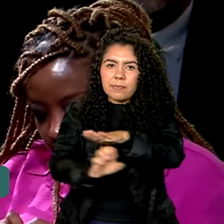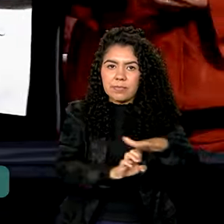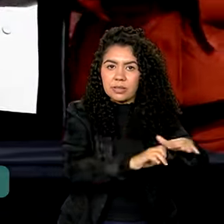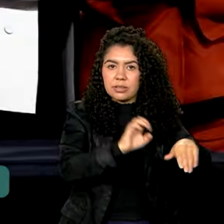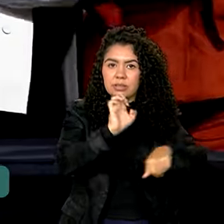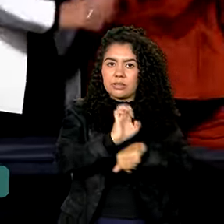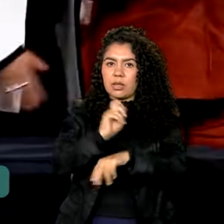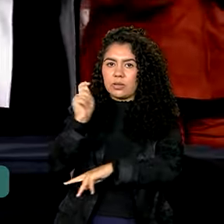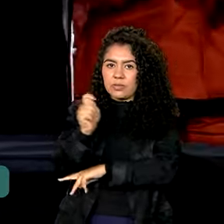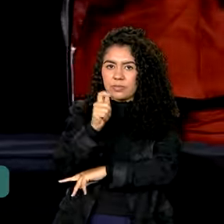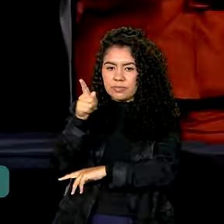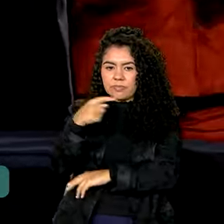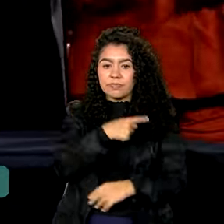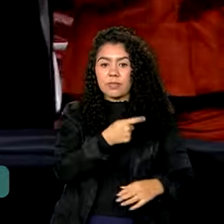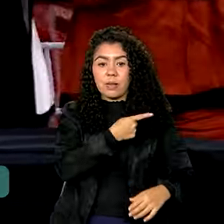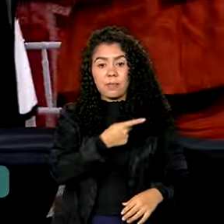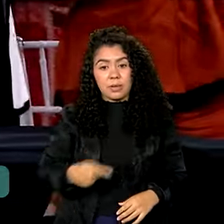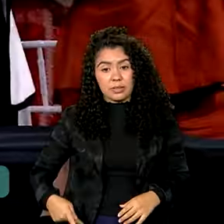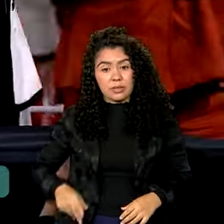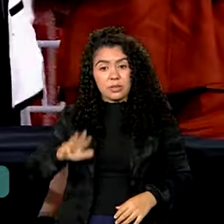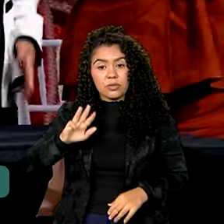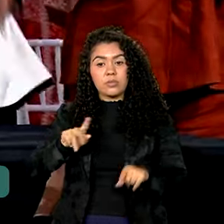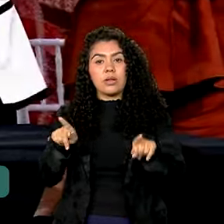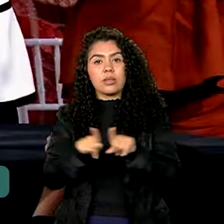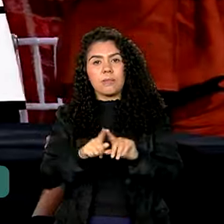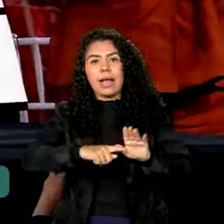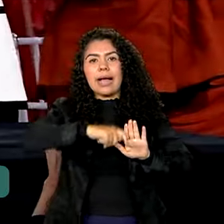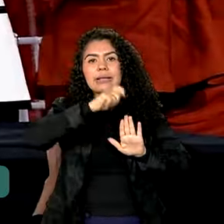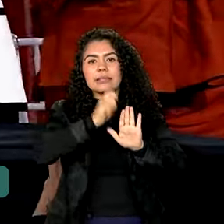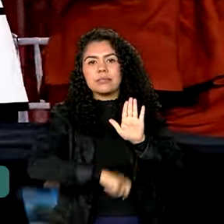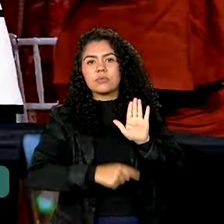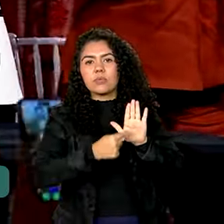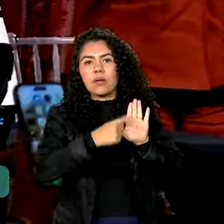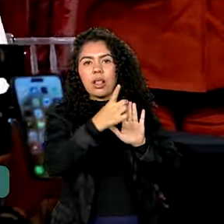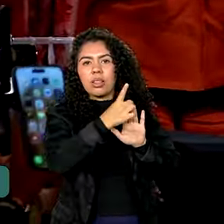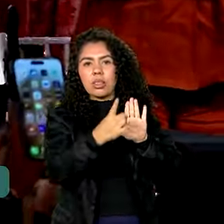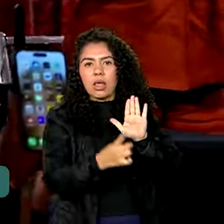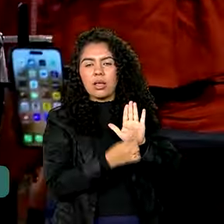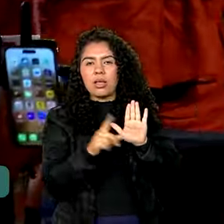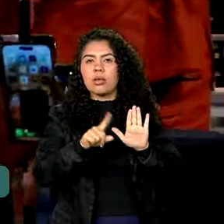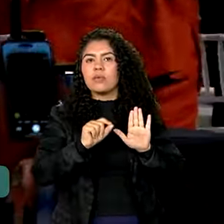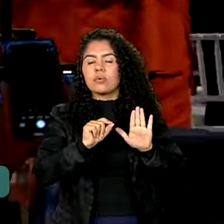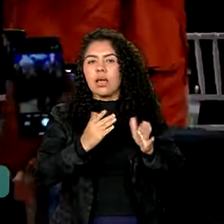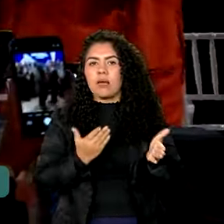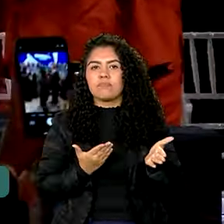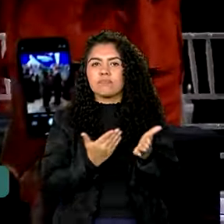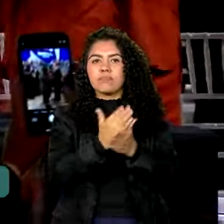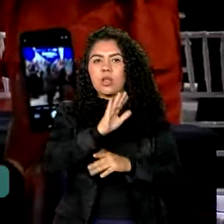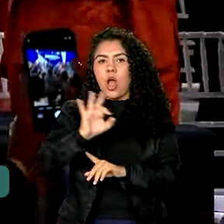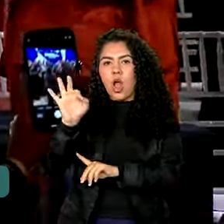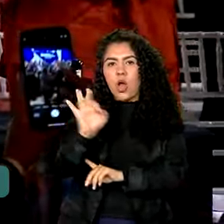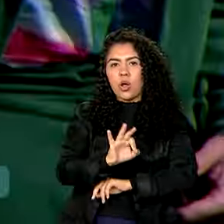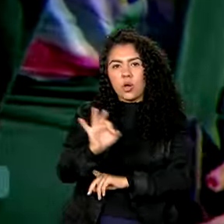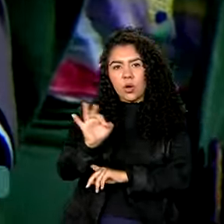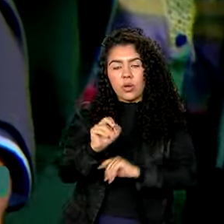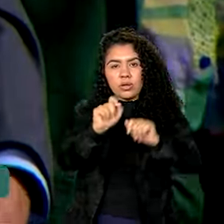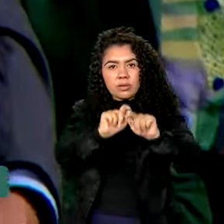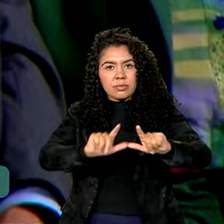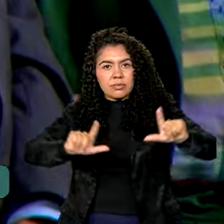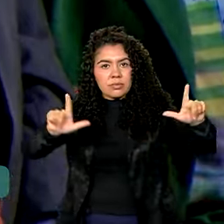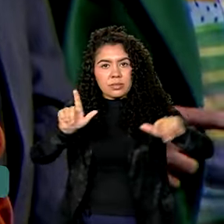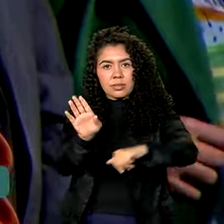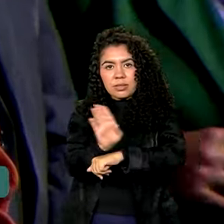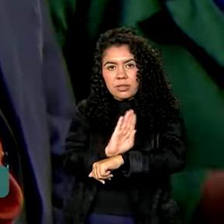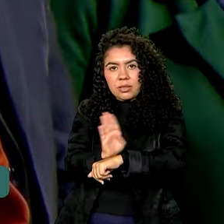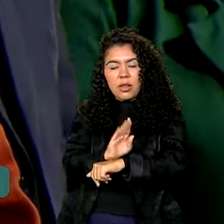Grande do Sul. O presidente Lula também assinou o decreto que regulamenta a cota de tela em cinema. A proposta é tornar